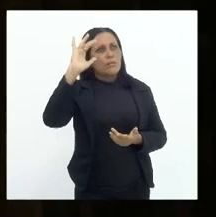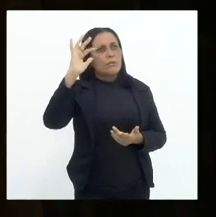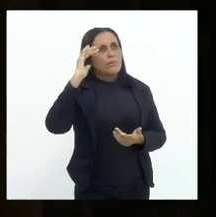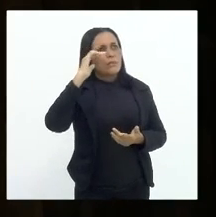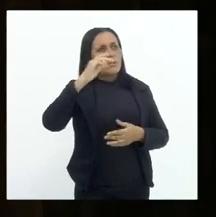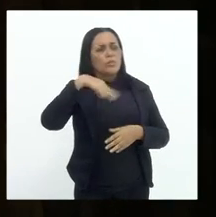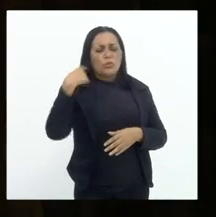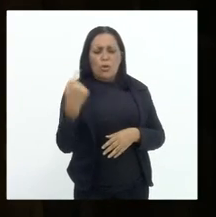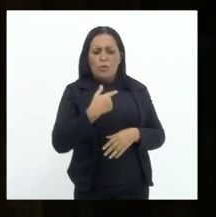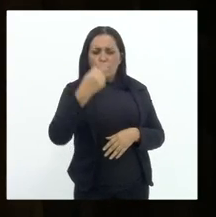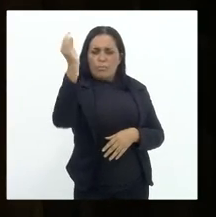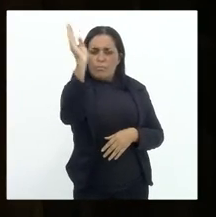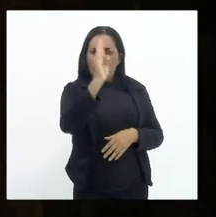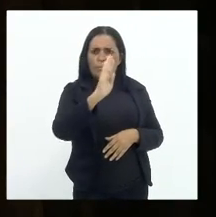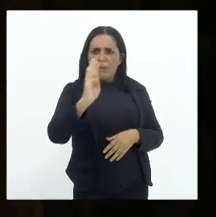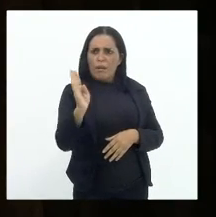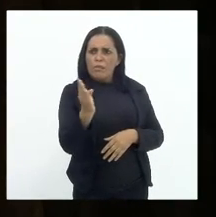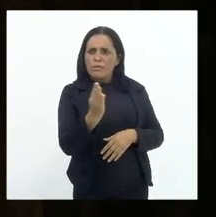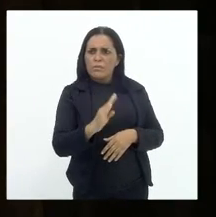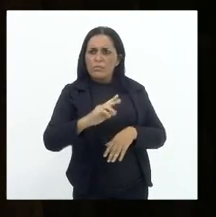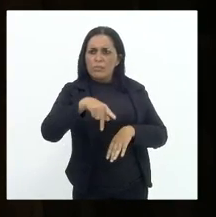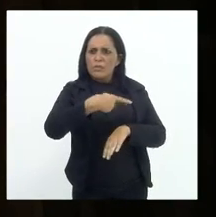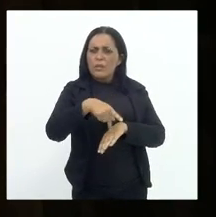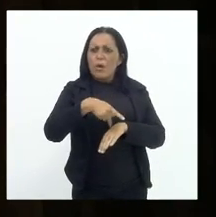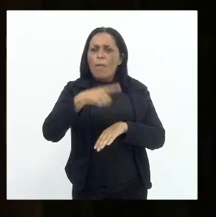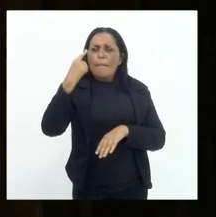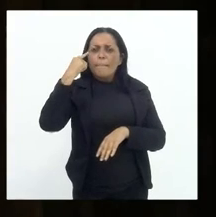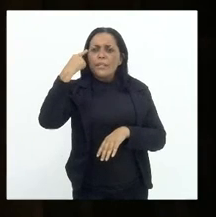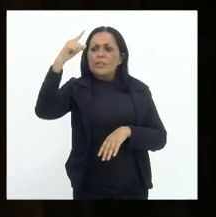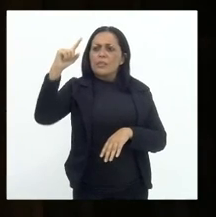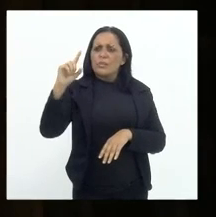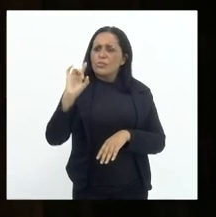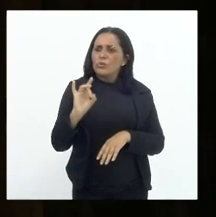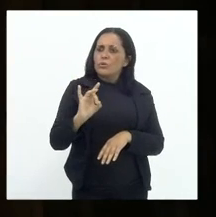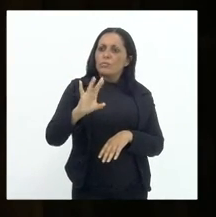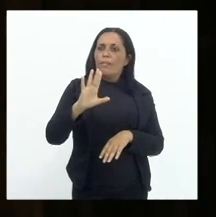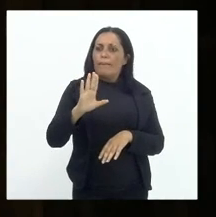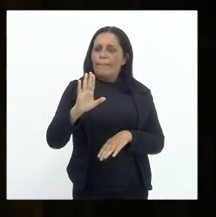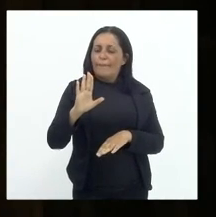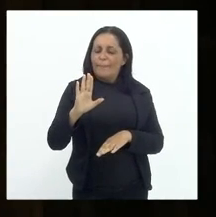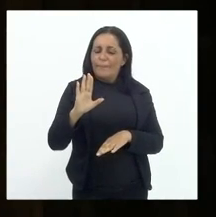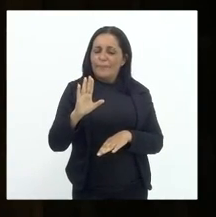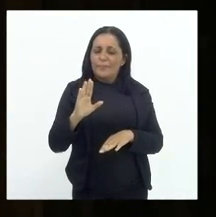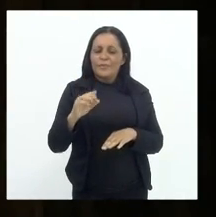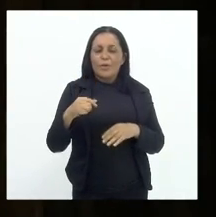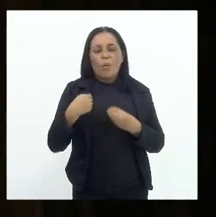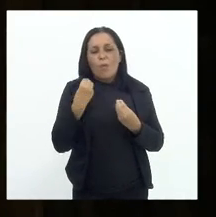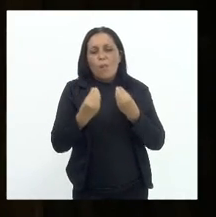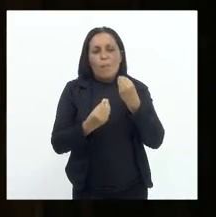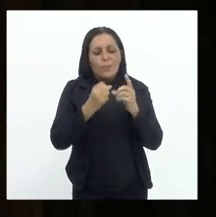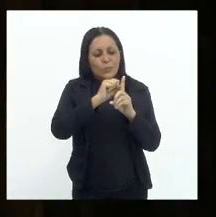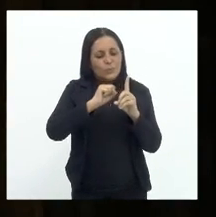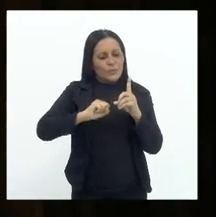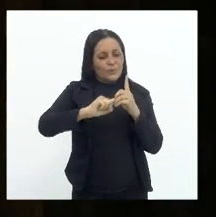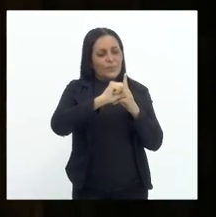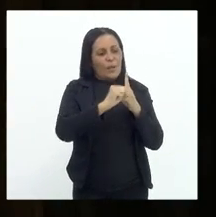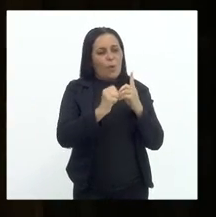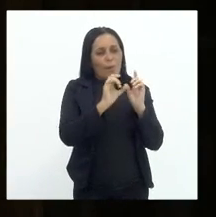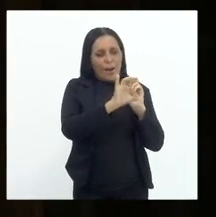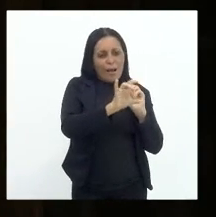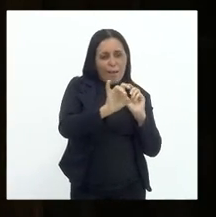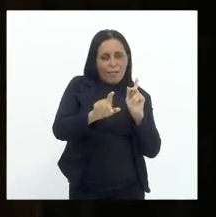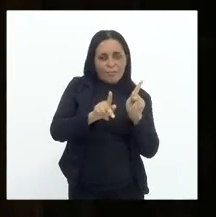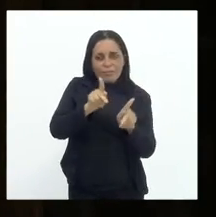nação, que a gente devia estar somente pensando no bem-estar social, na